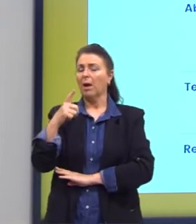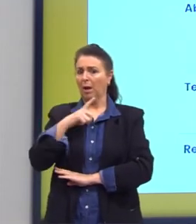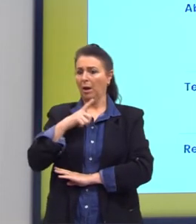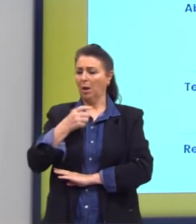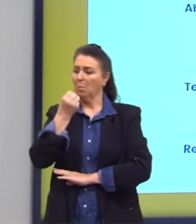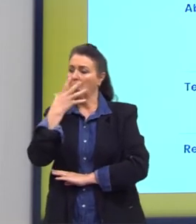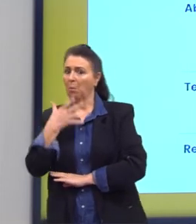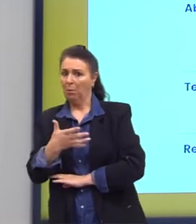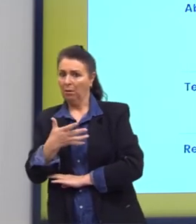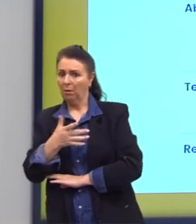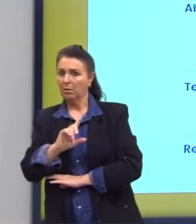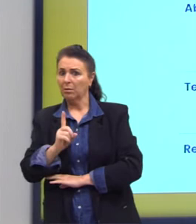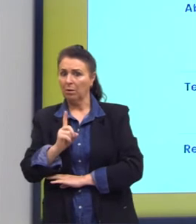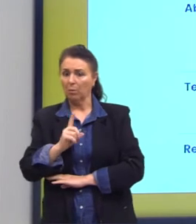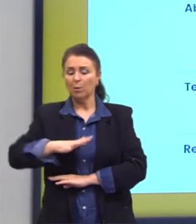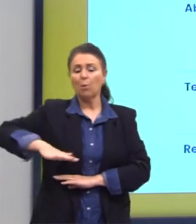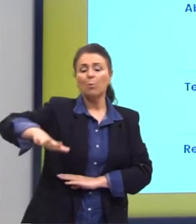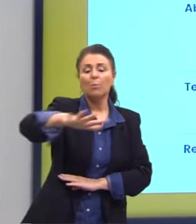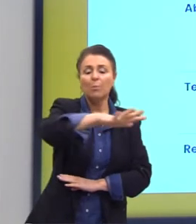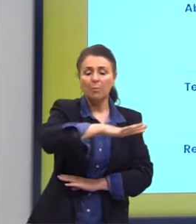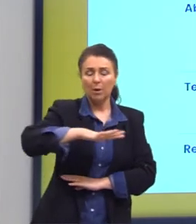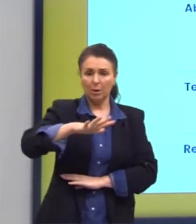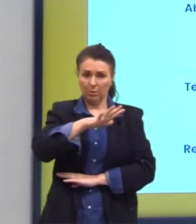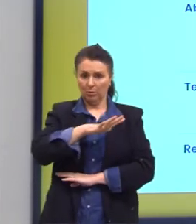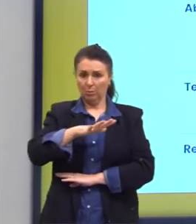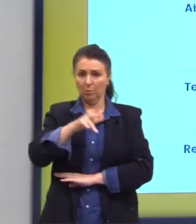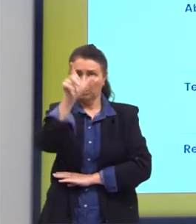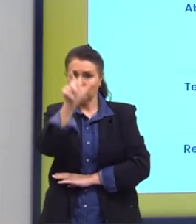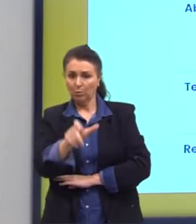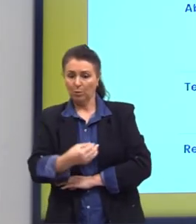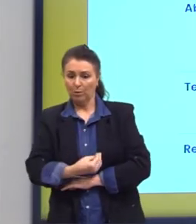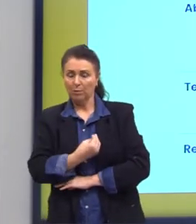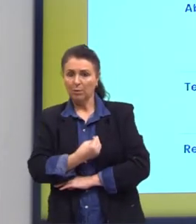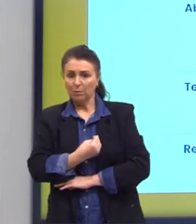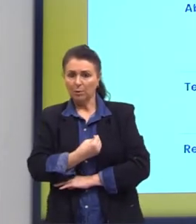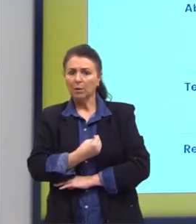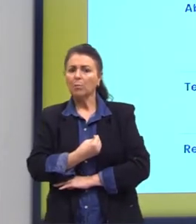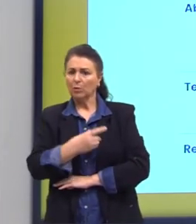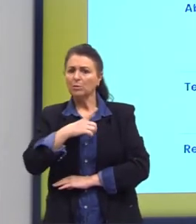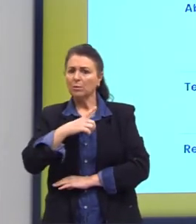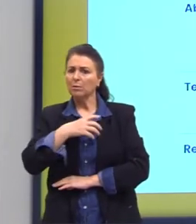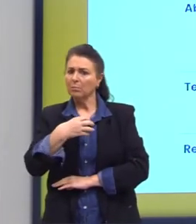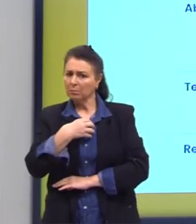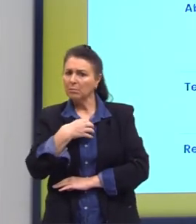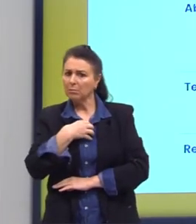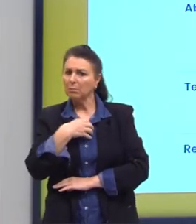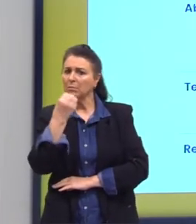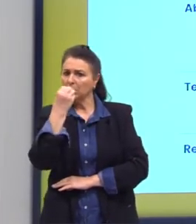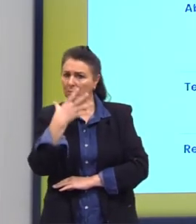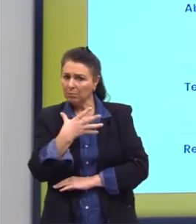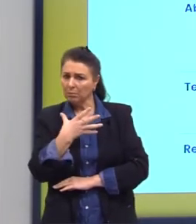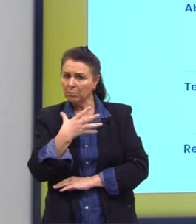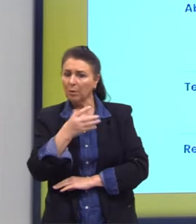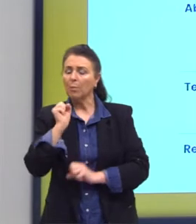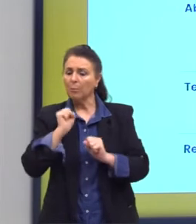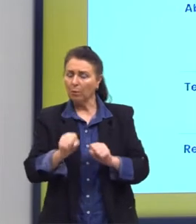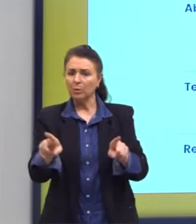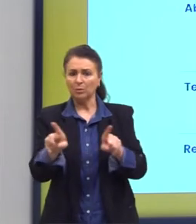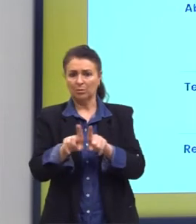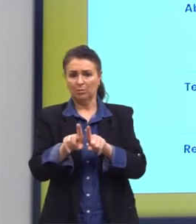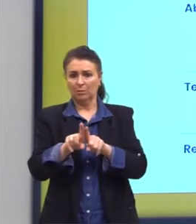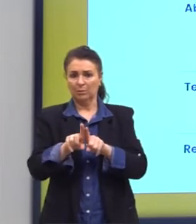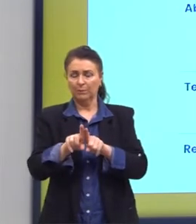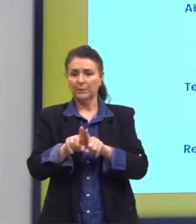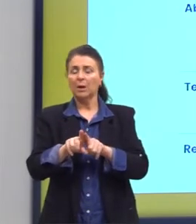meio que vive, e o meio que a pessoa vive pode ser de bons sentimentos ou de maus sentimentos. Então, isso é uma